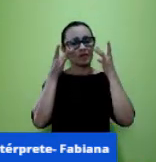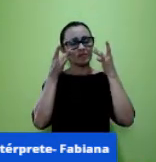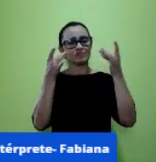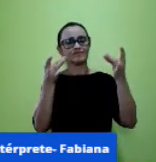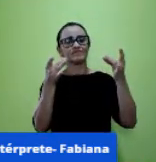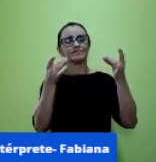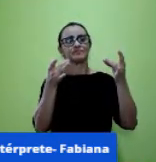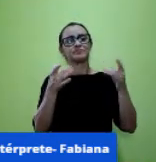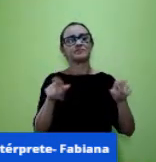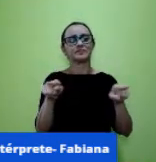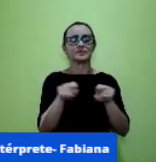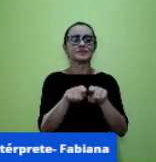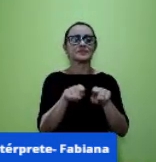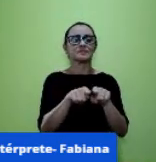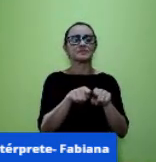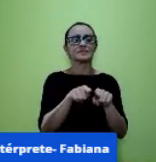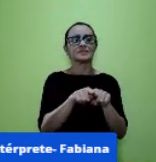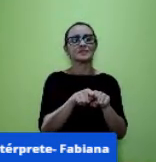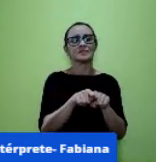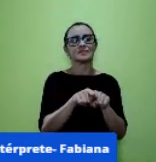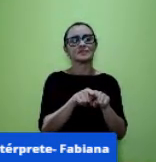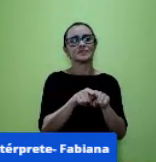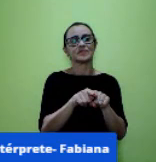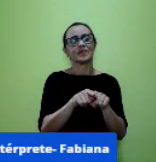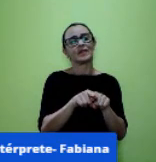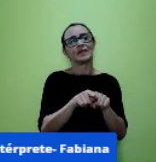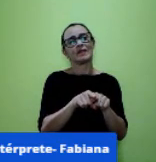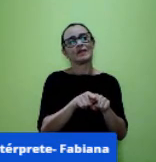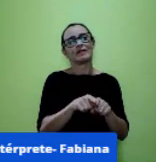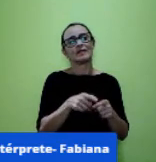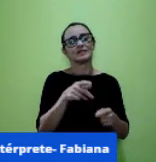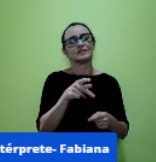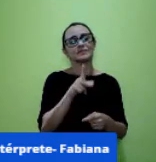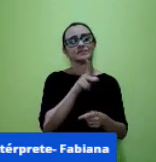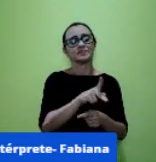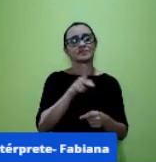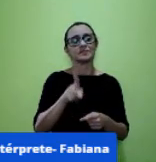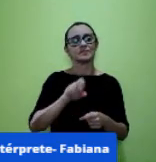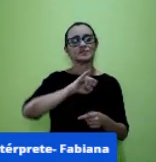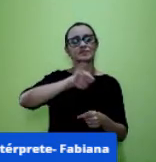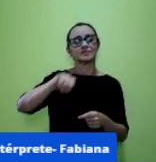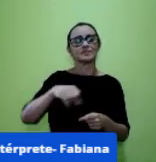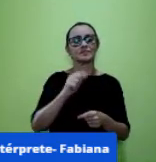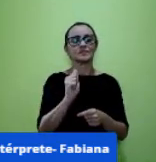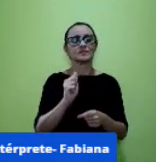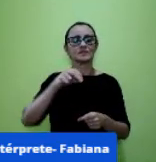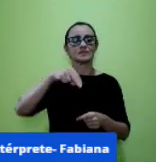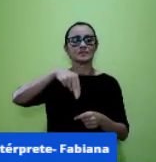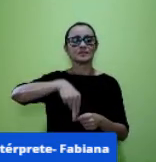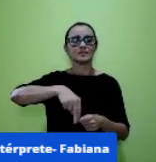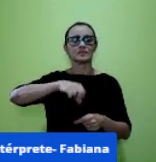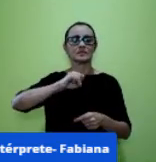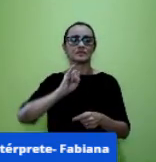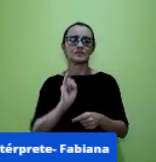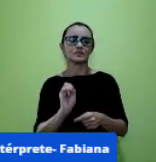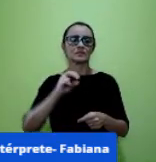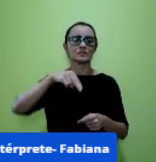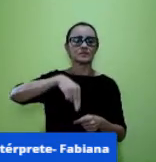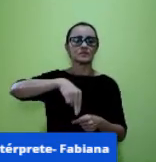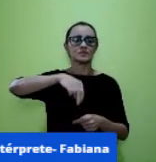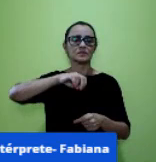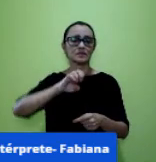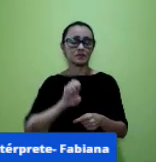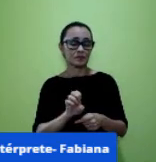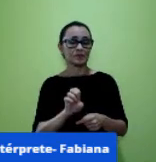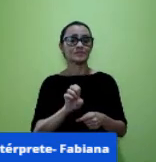gratidão a professora Janine porque isso foi um trabalho coletivo aqui nós temos essa formação foi uma